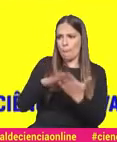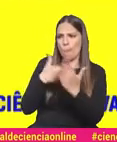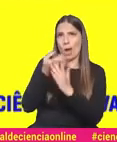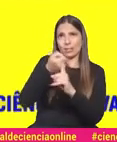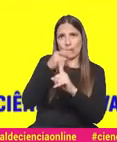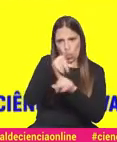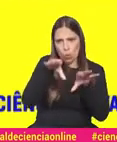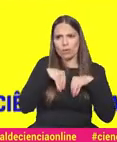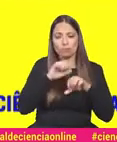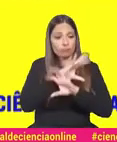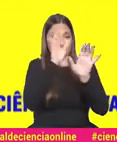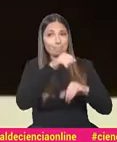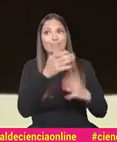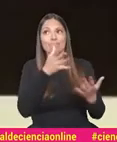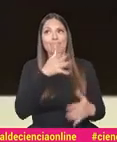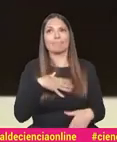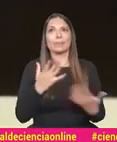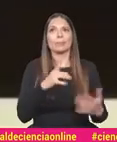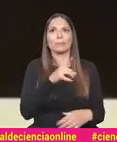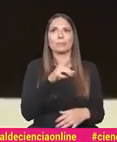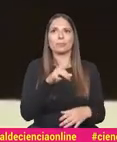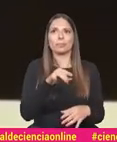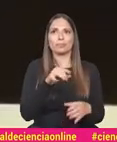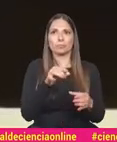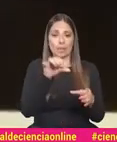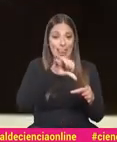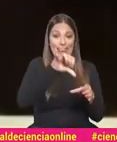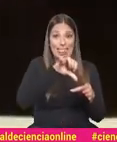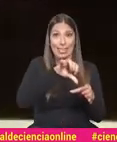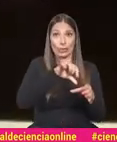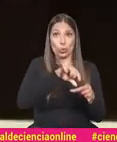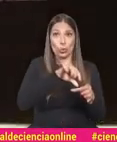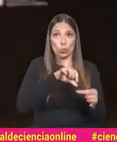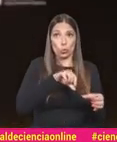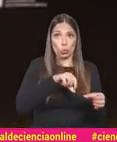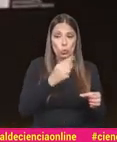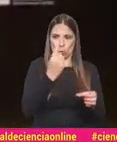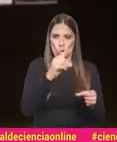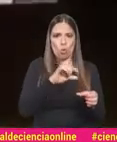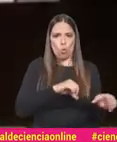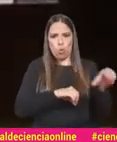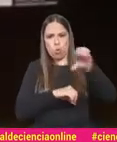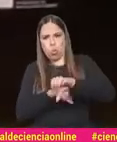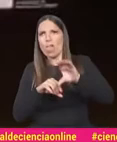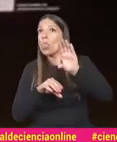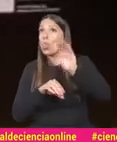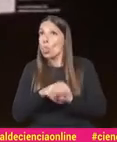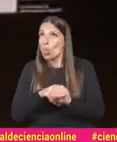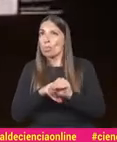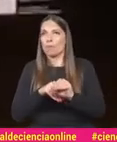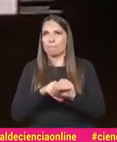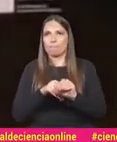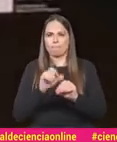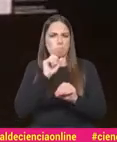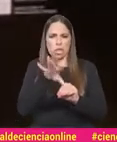Sofia, aceita os meus desafios? Sim, disso. O desafio é colocar este líquido todo numa destas duas placas. Ok? Ok.